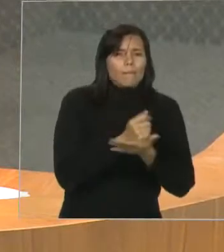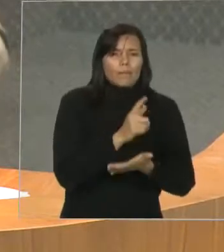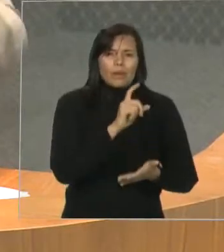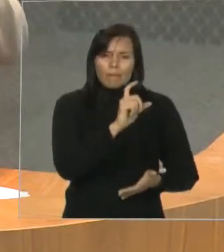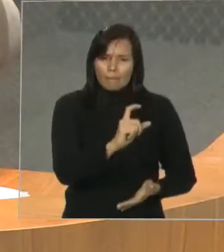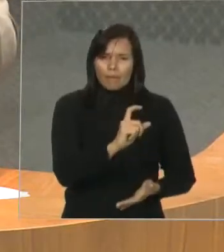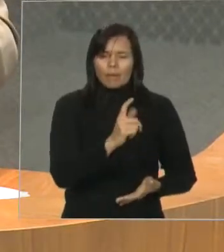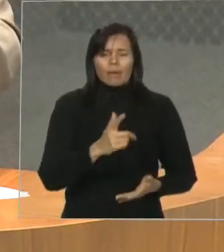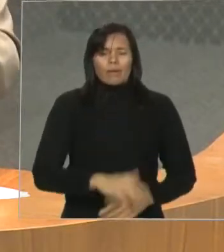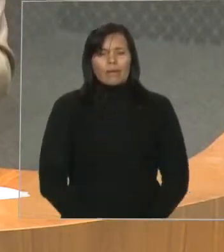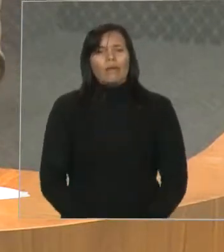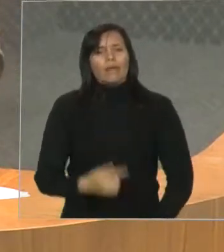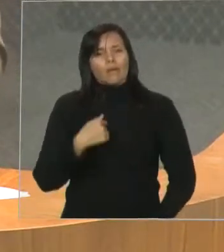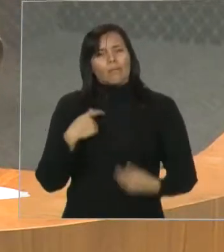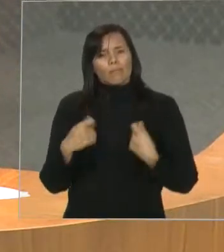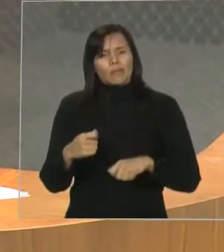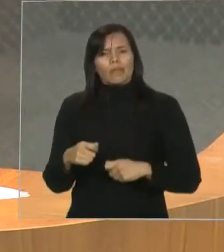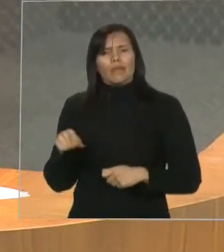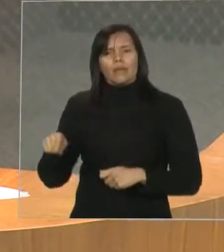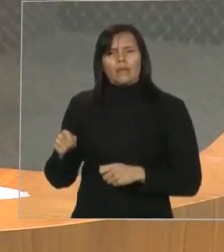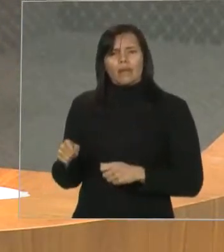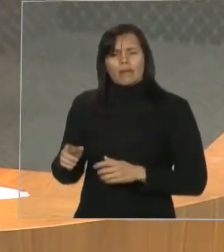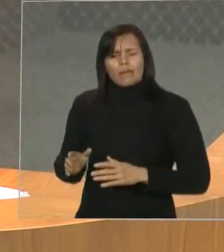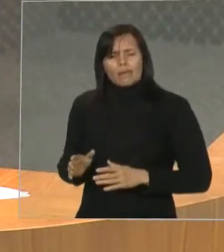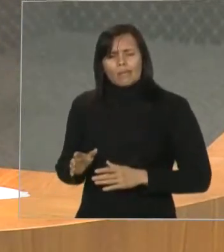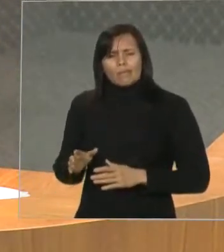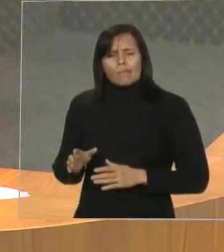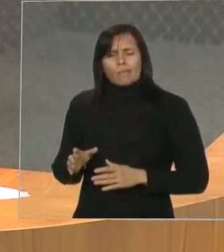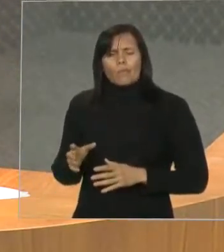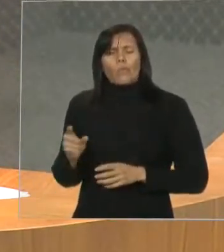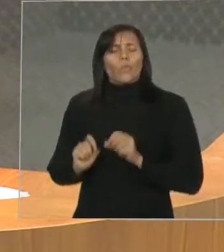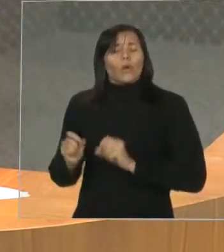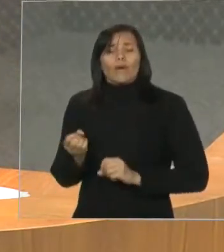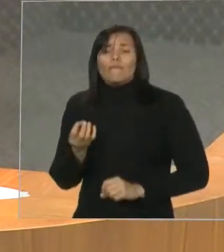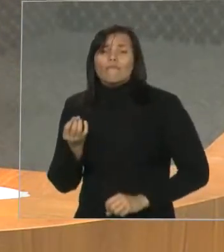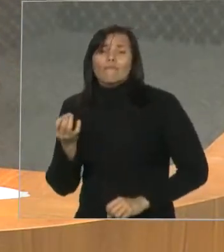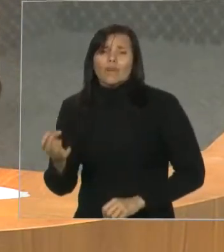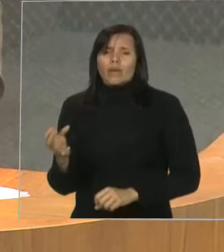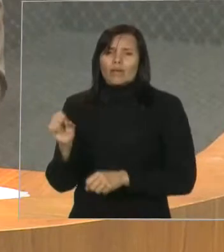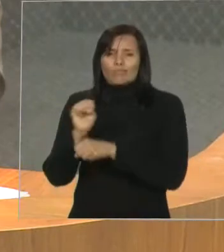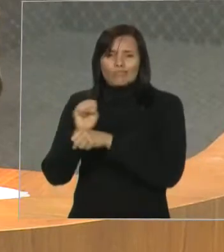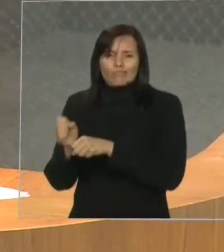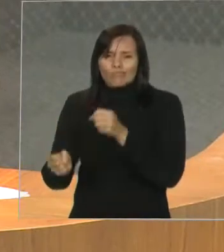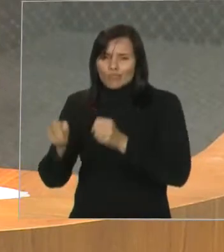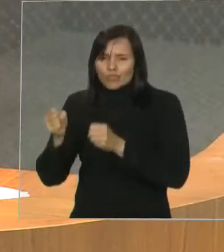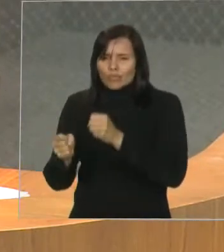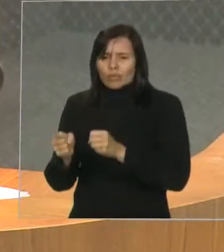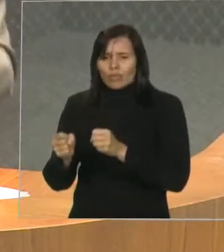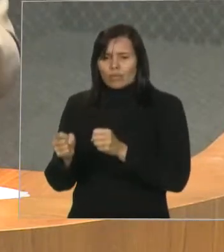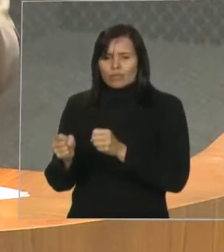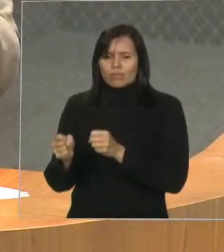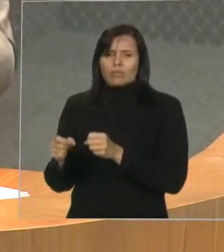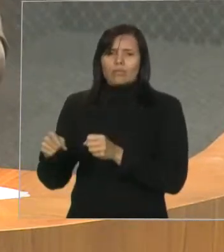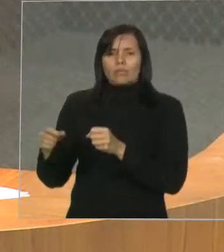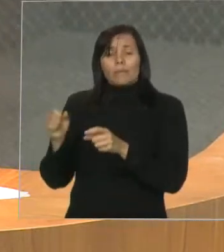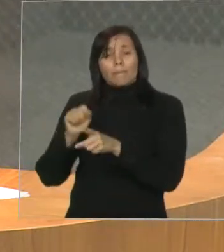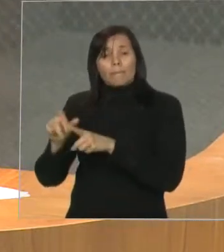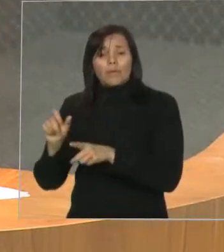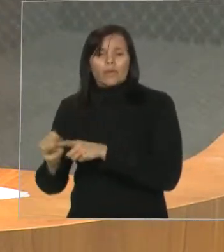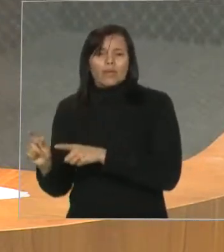mais uma vez, trafeguei pela importante via e está em condições intrafegáveis. De Pinheiro a